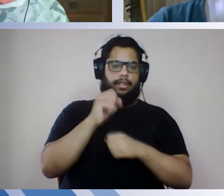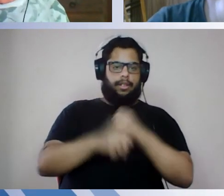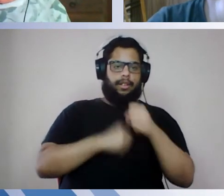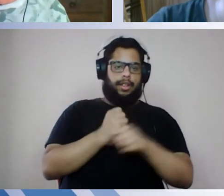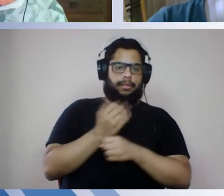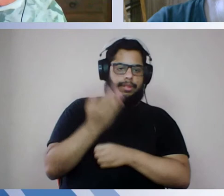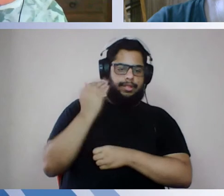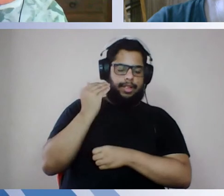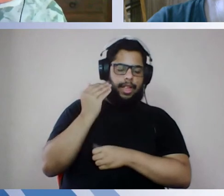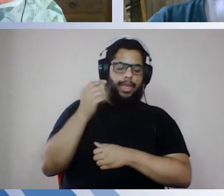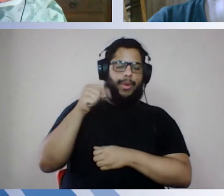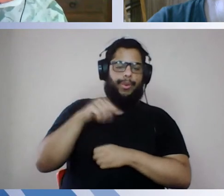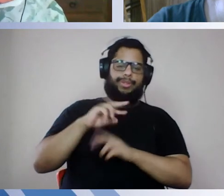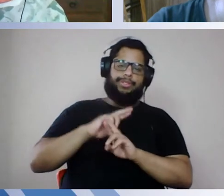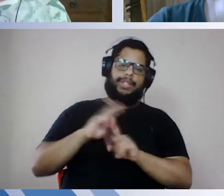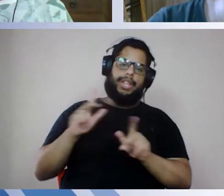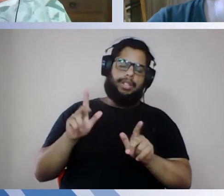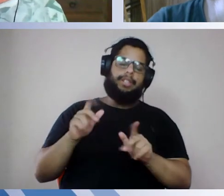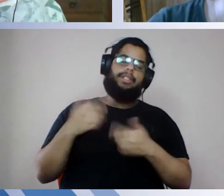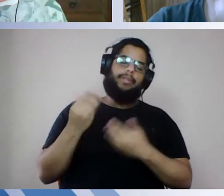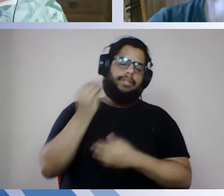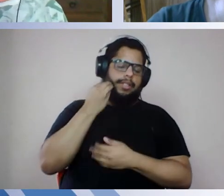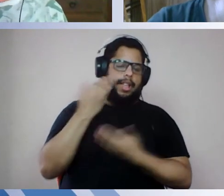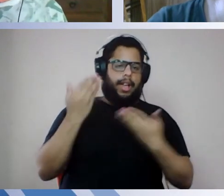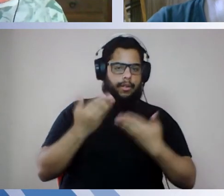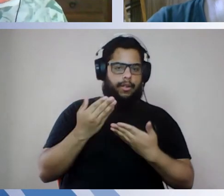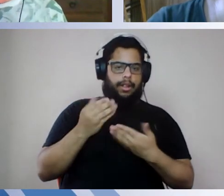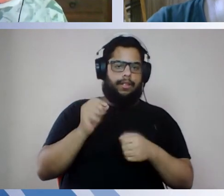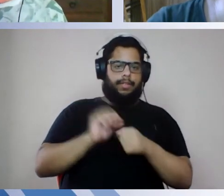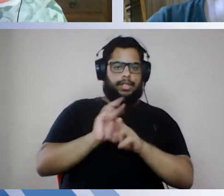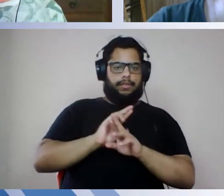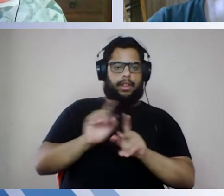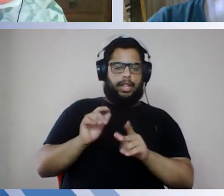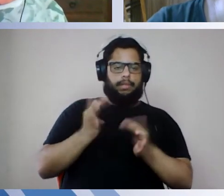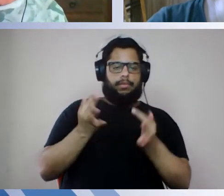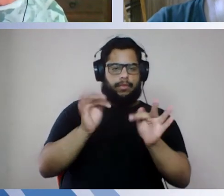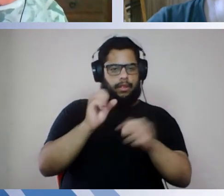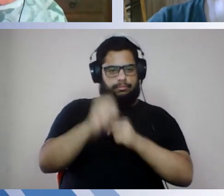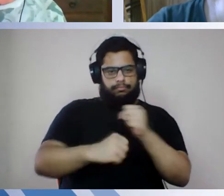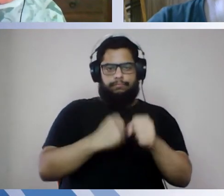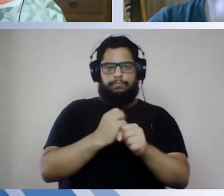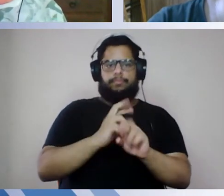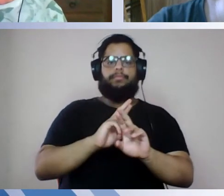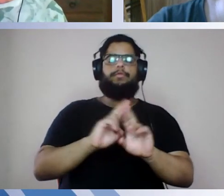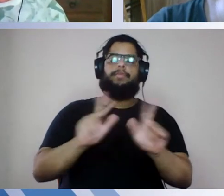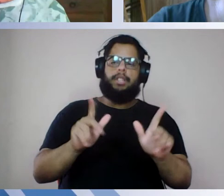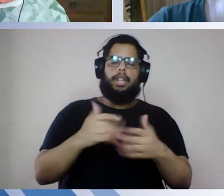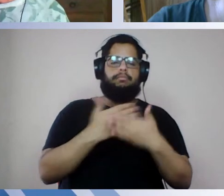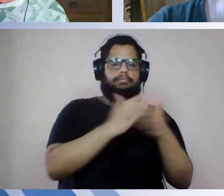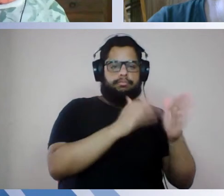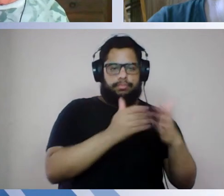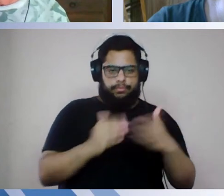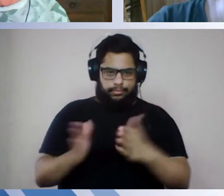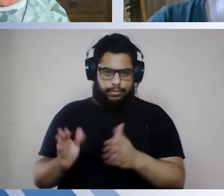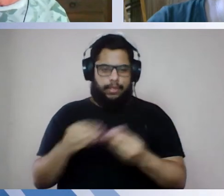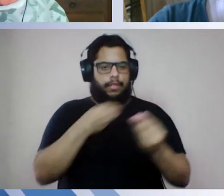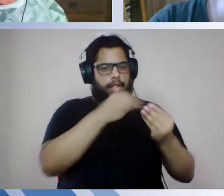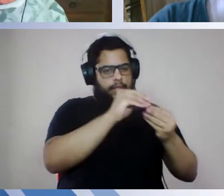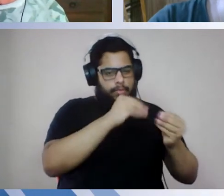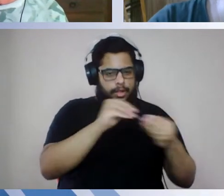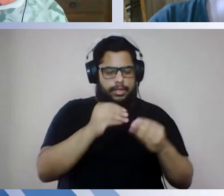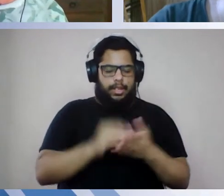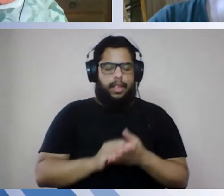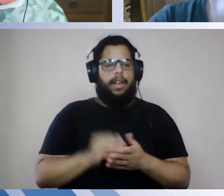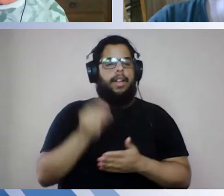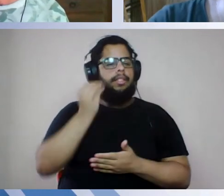nossa condição hoje seria um pouco melhor, mas vamos ter que unir, vamos ter que ter paciência uns com os outros, né, vamos corrigir os erros ao